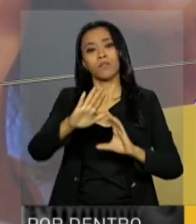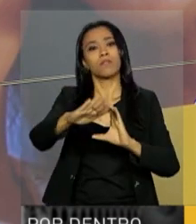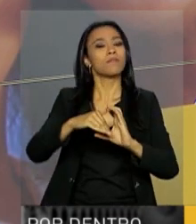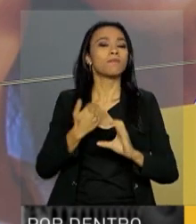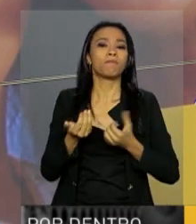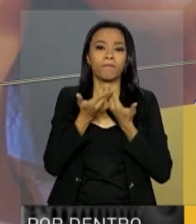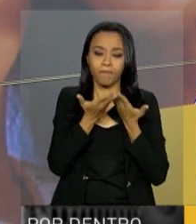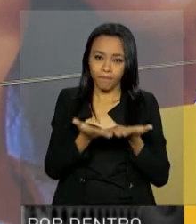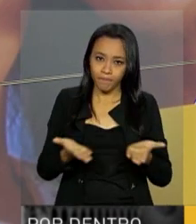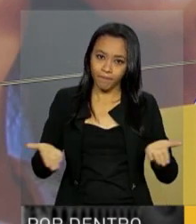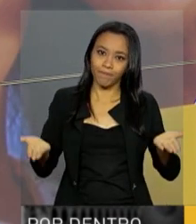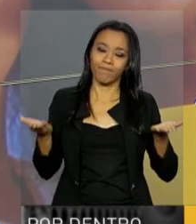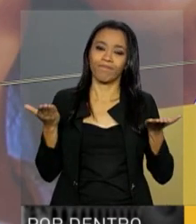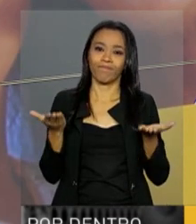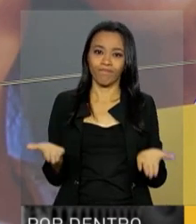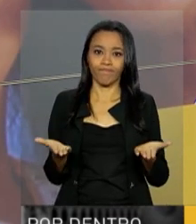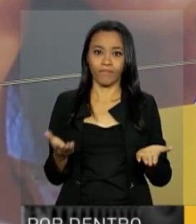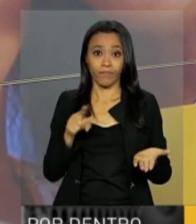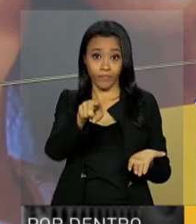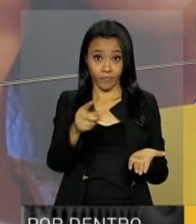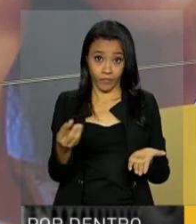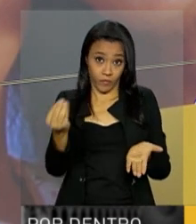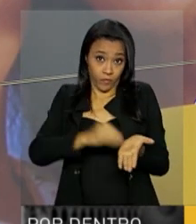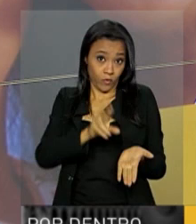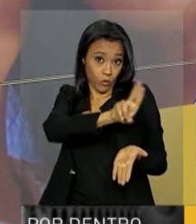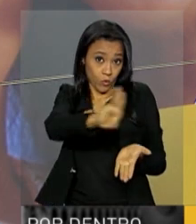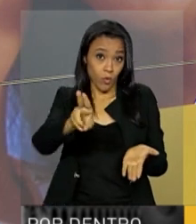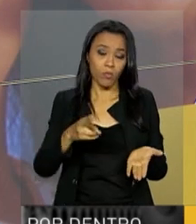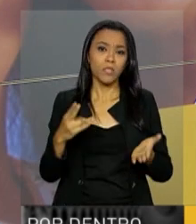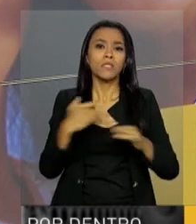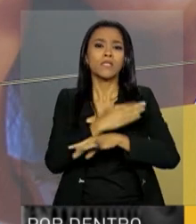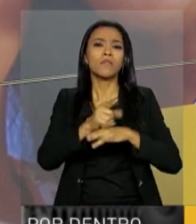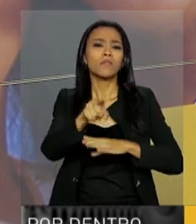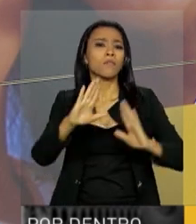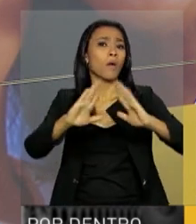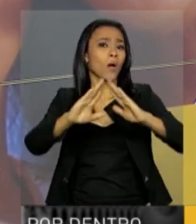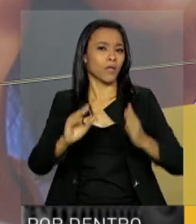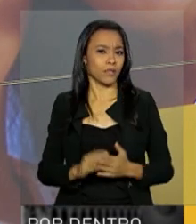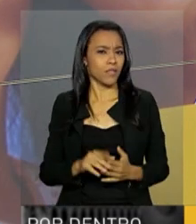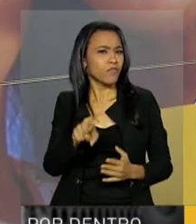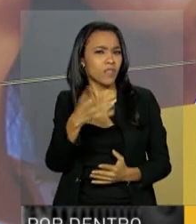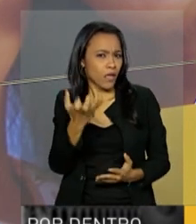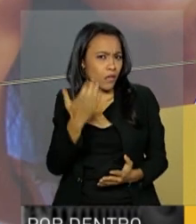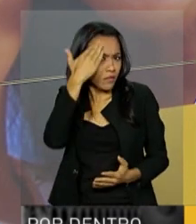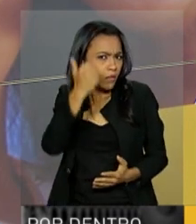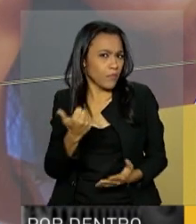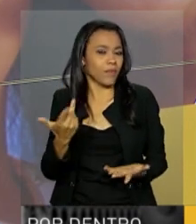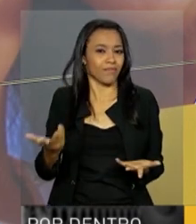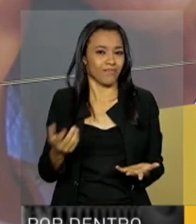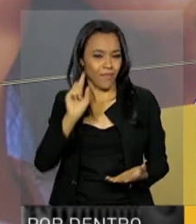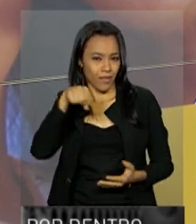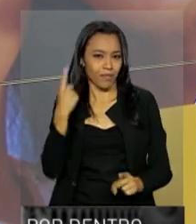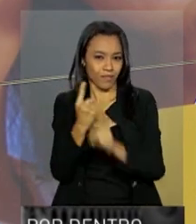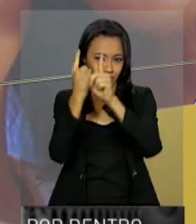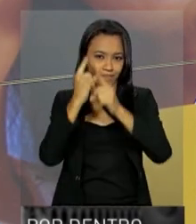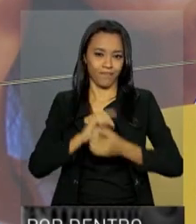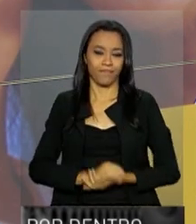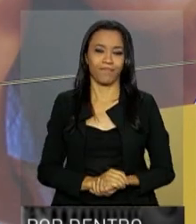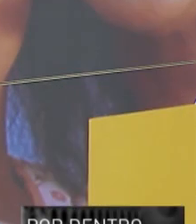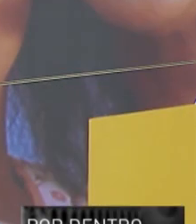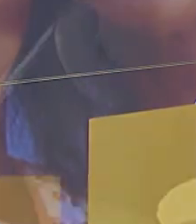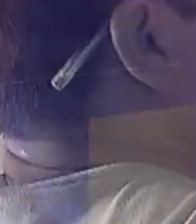governo, arroba presidencia.gov.br. Informe o seu nome, a cidade onde você mora e o que você gostaria de saber. Até a próxima.